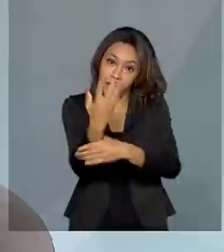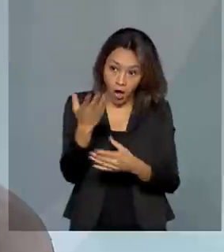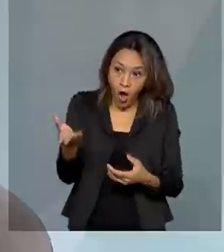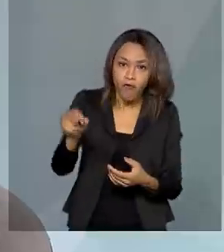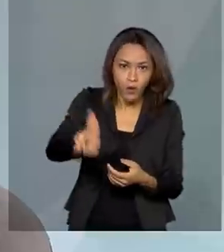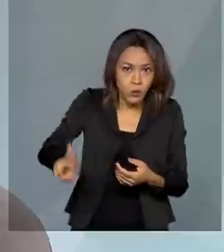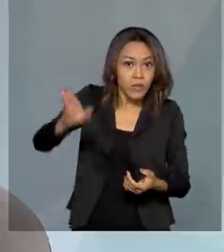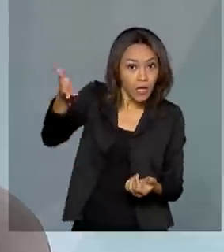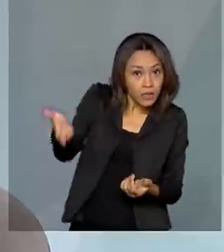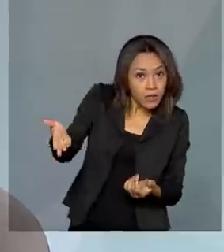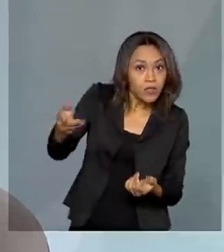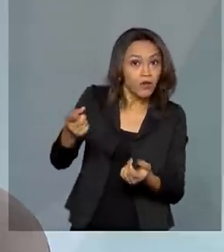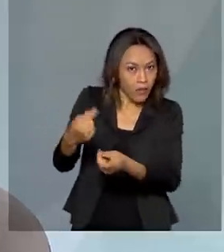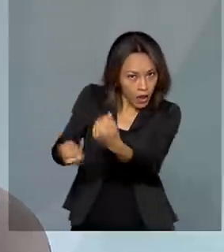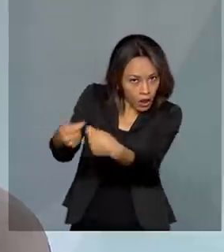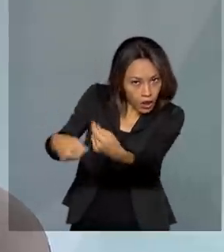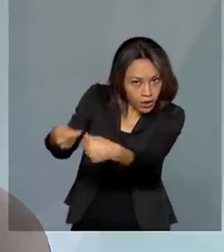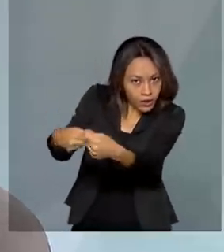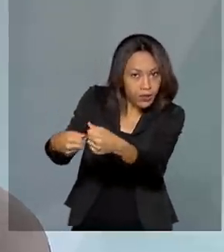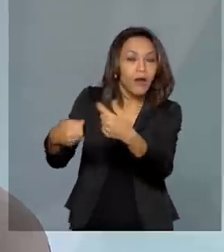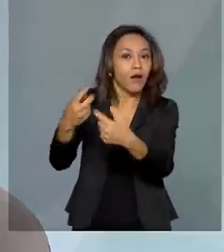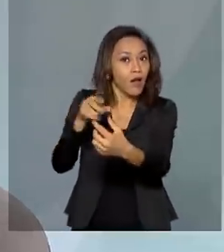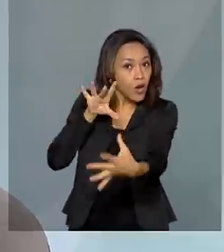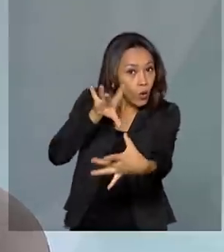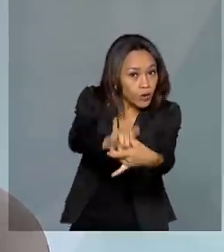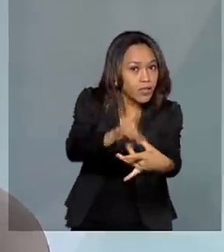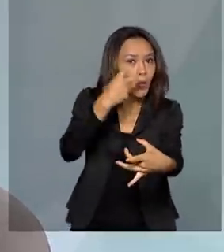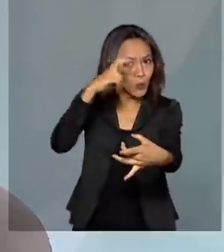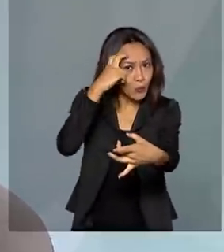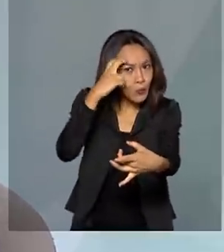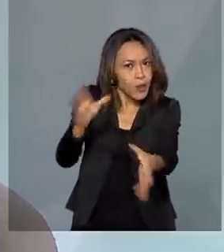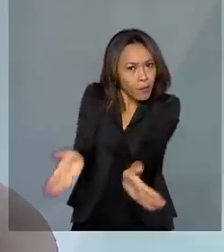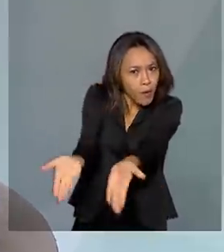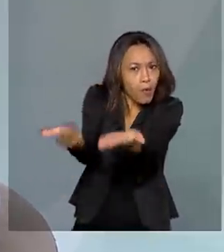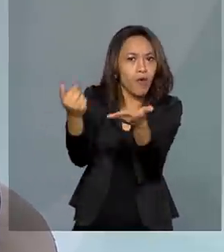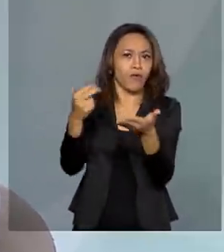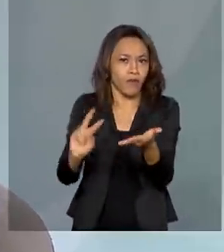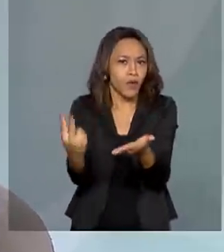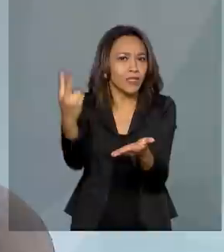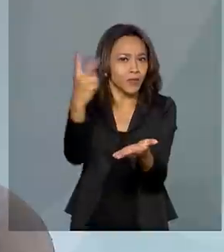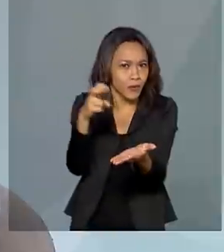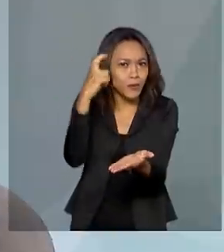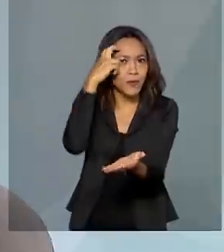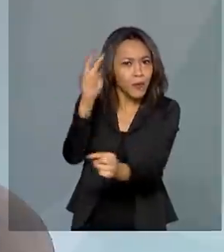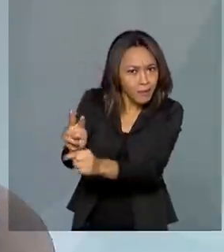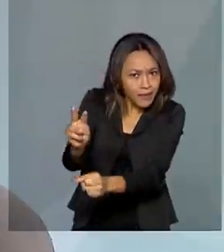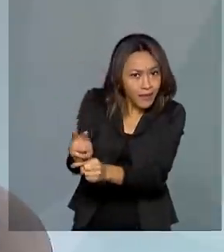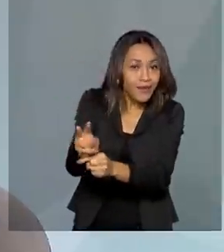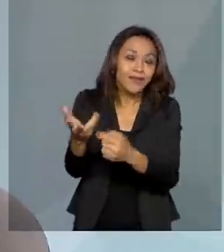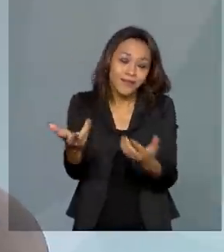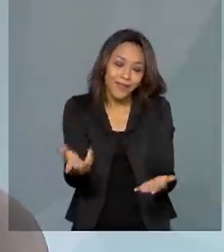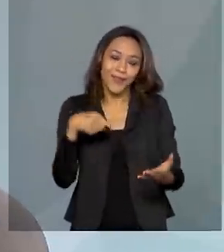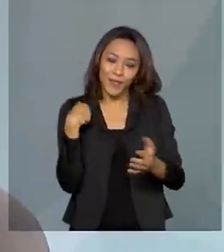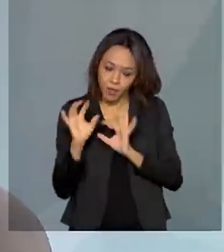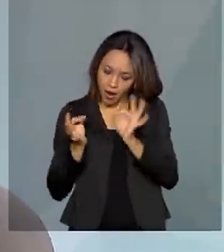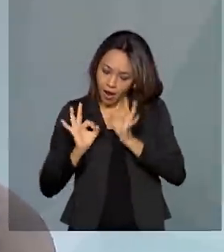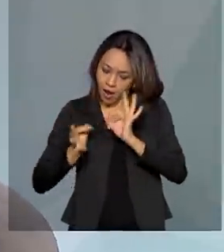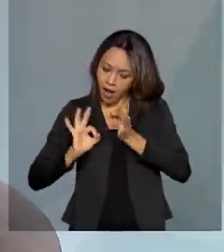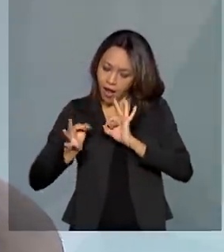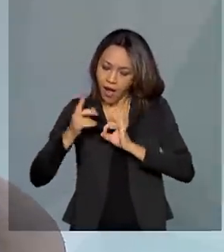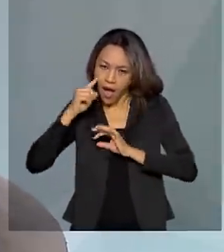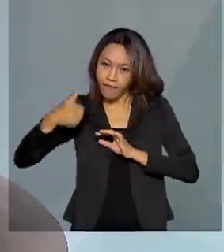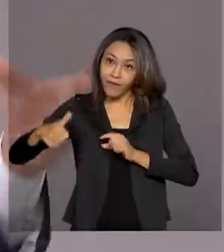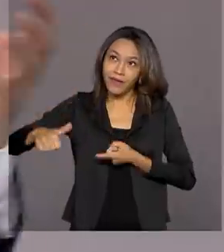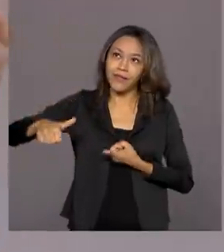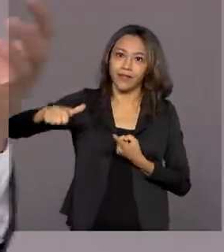aquele bem, vire um negócio ligado à cultura, que promova a cultura, que promova a conservação daqueles bens. Então, a gente está fazendo essa avaliação